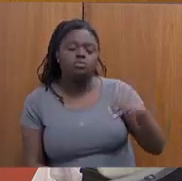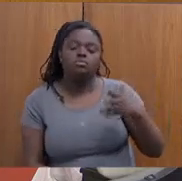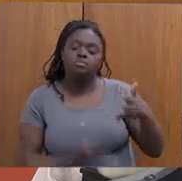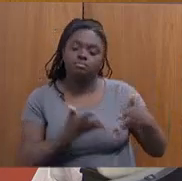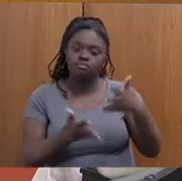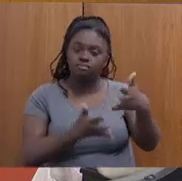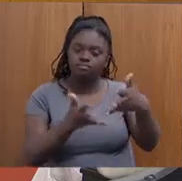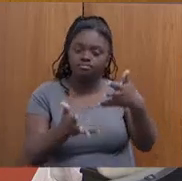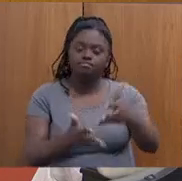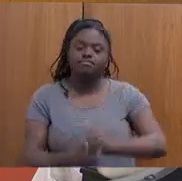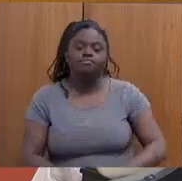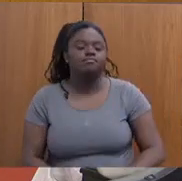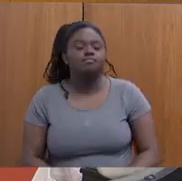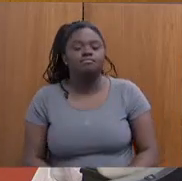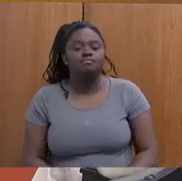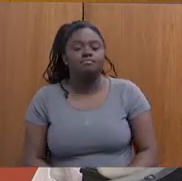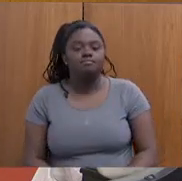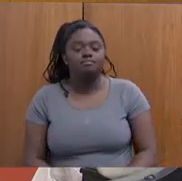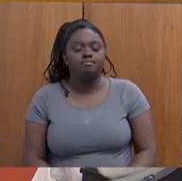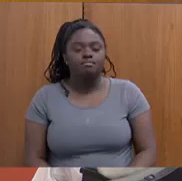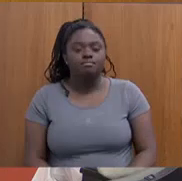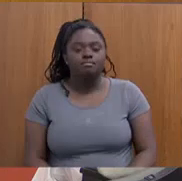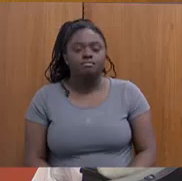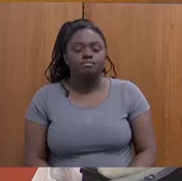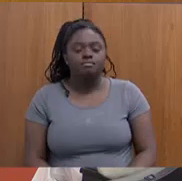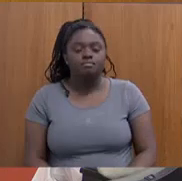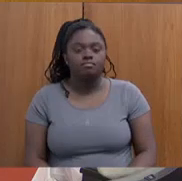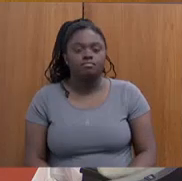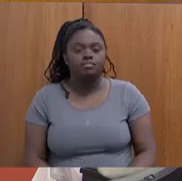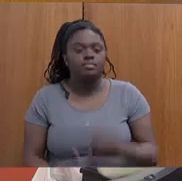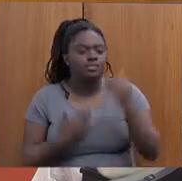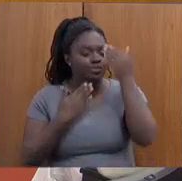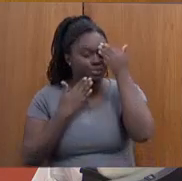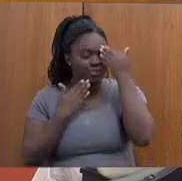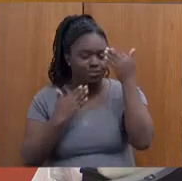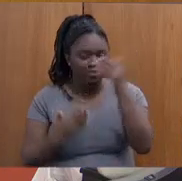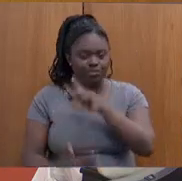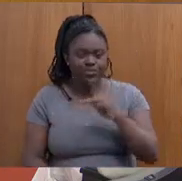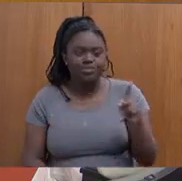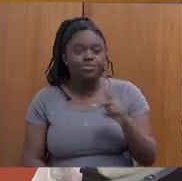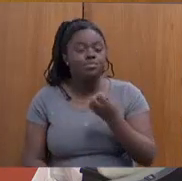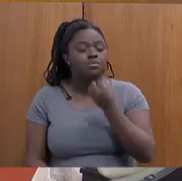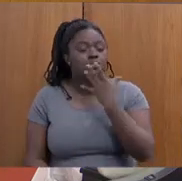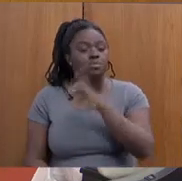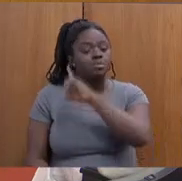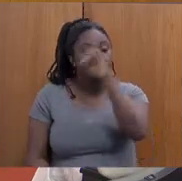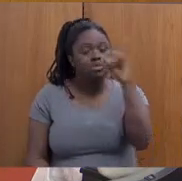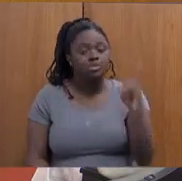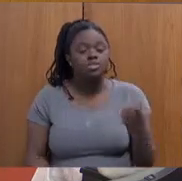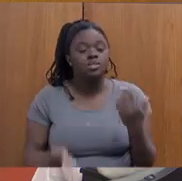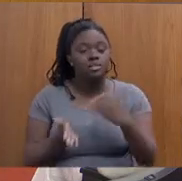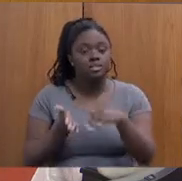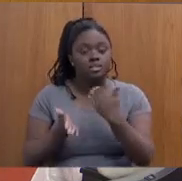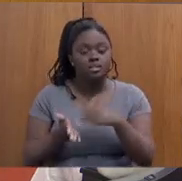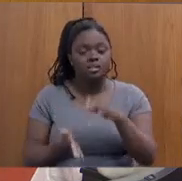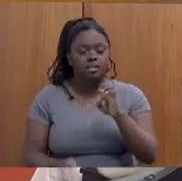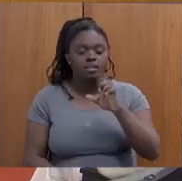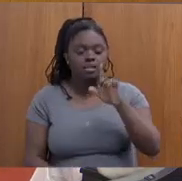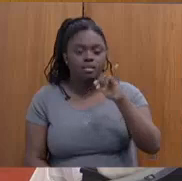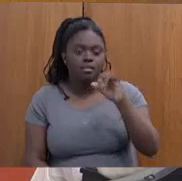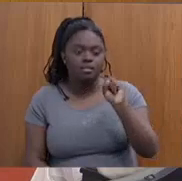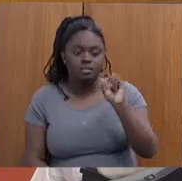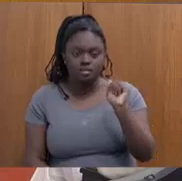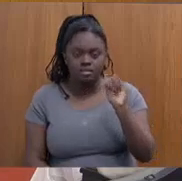considerações. Obrigado, presidente. Bom dia, secretária Elisabeth Chucá,